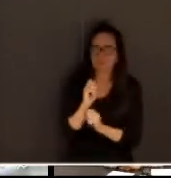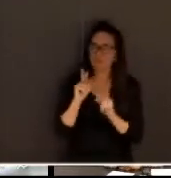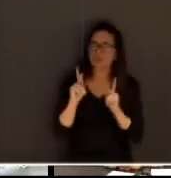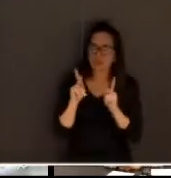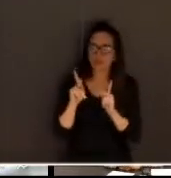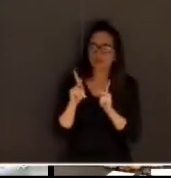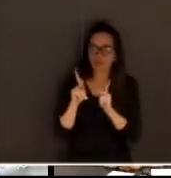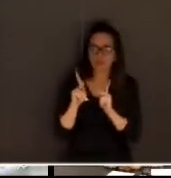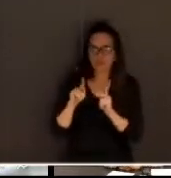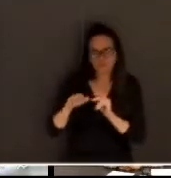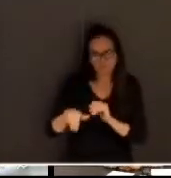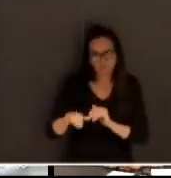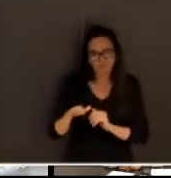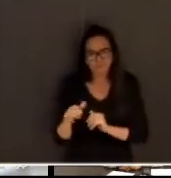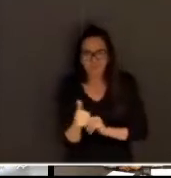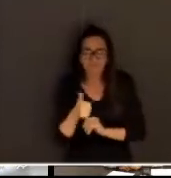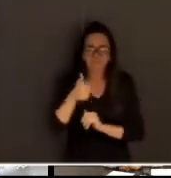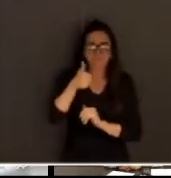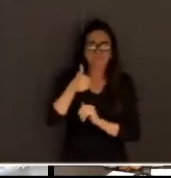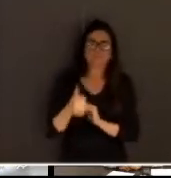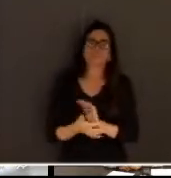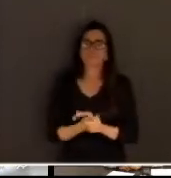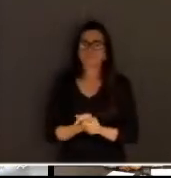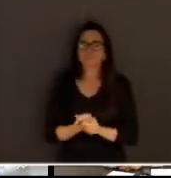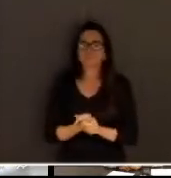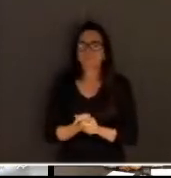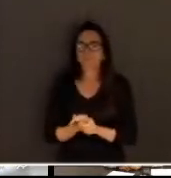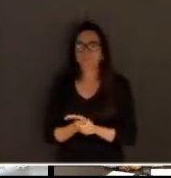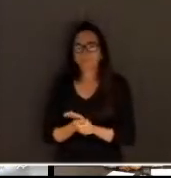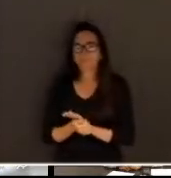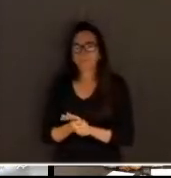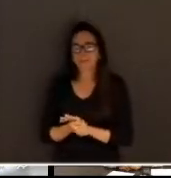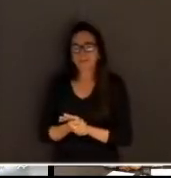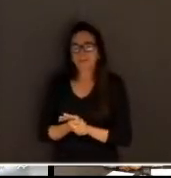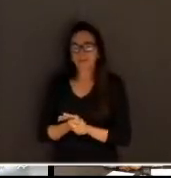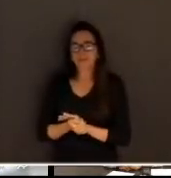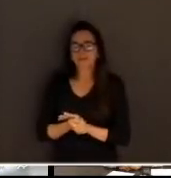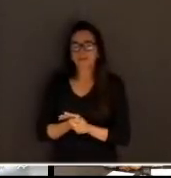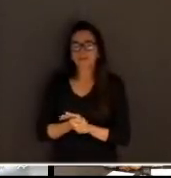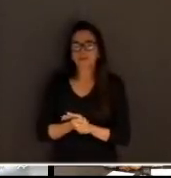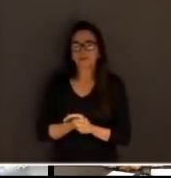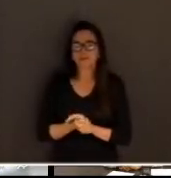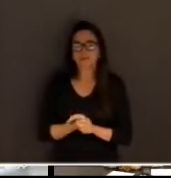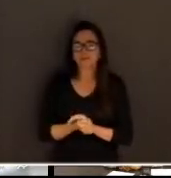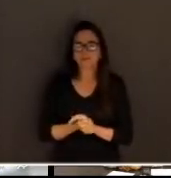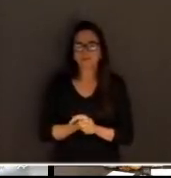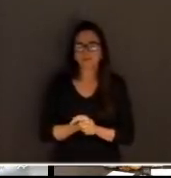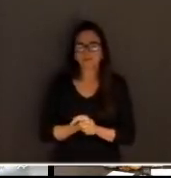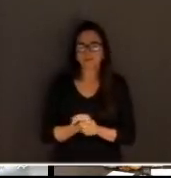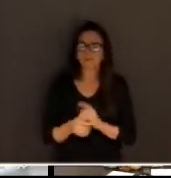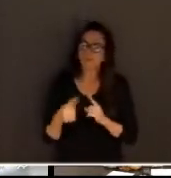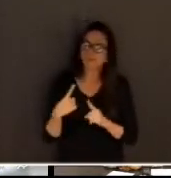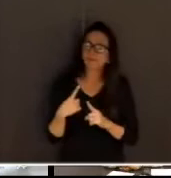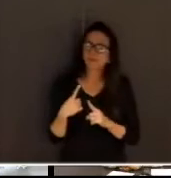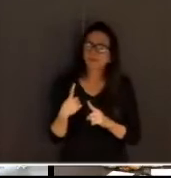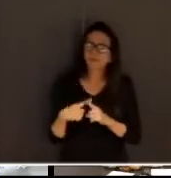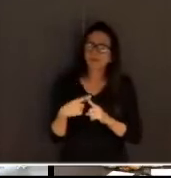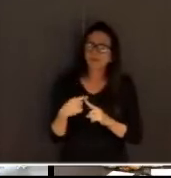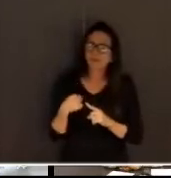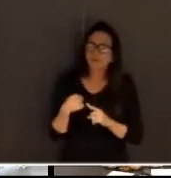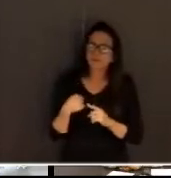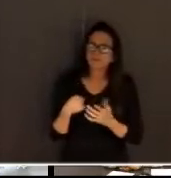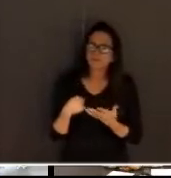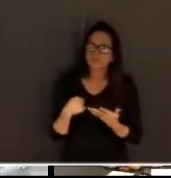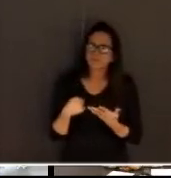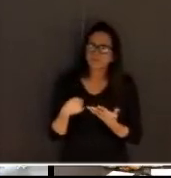presentes os nossos atos. E por que eu me reporto